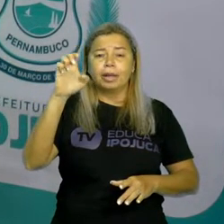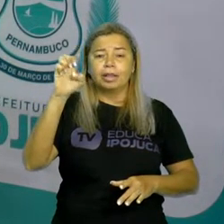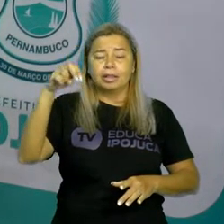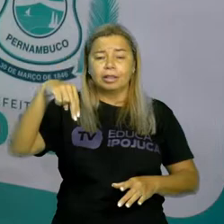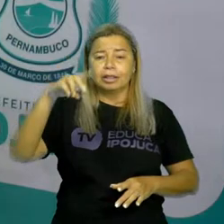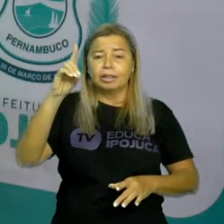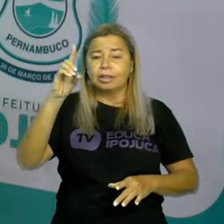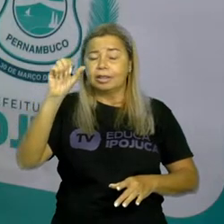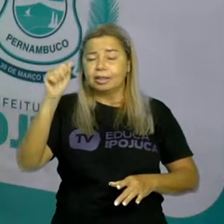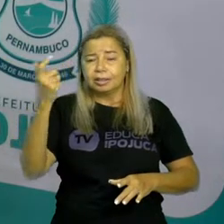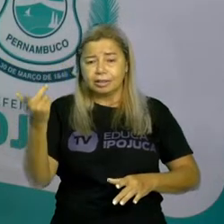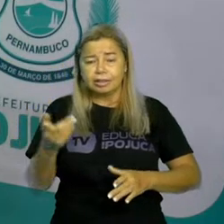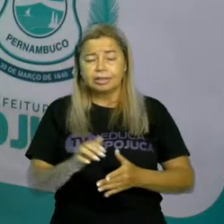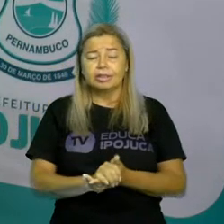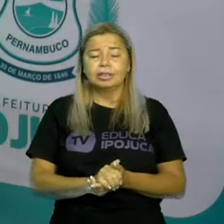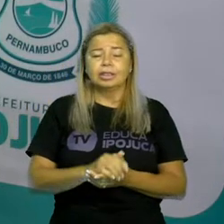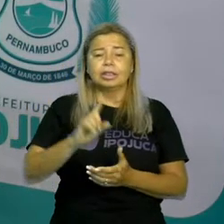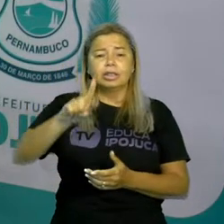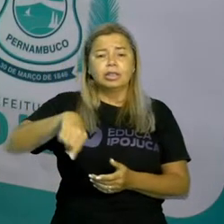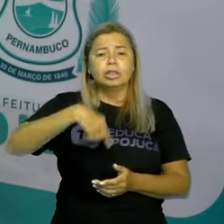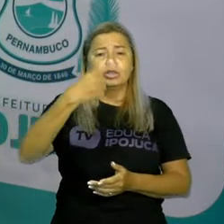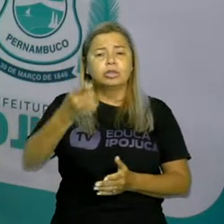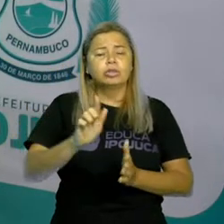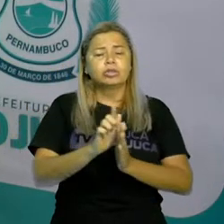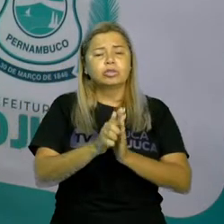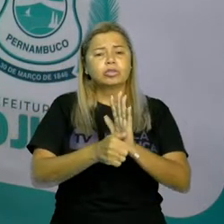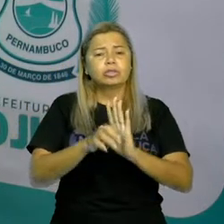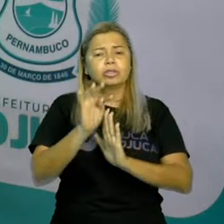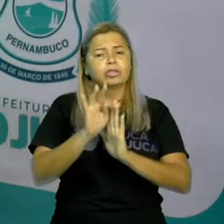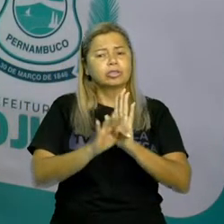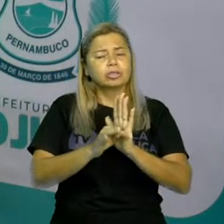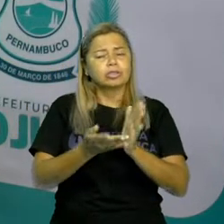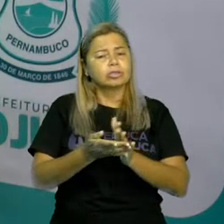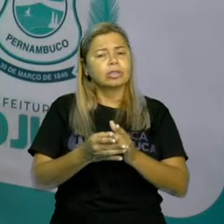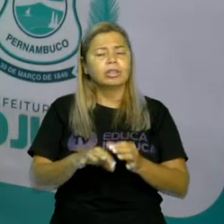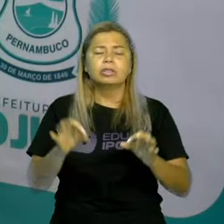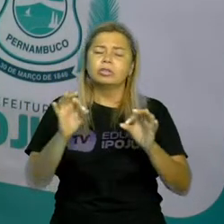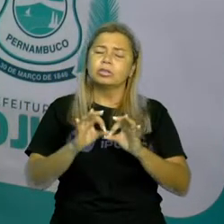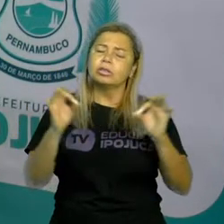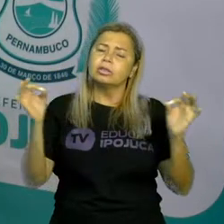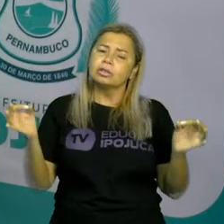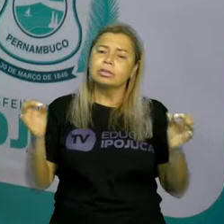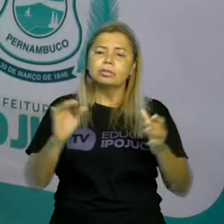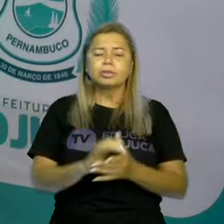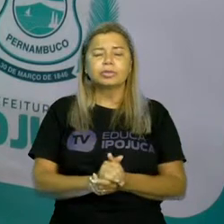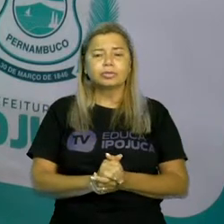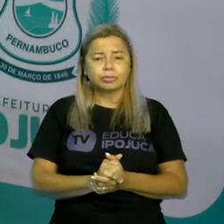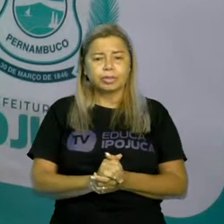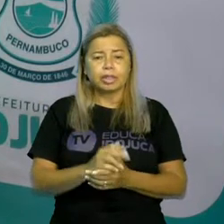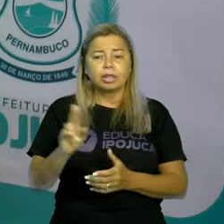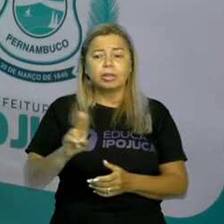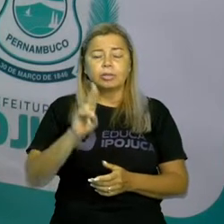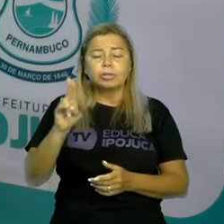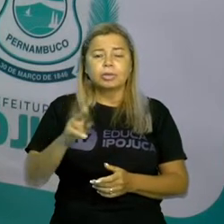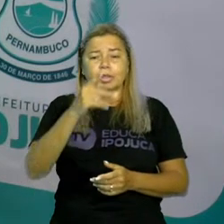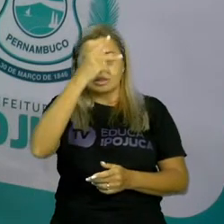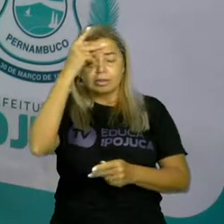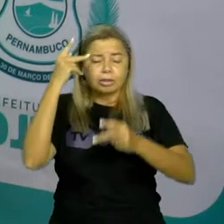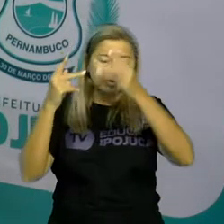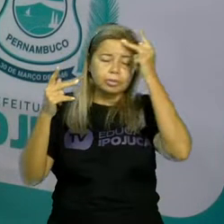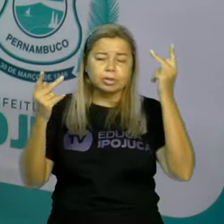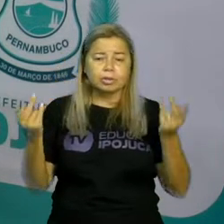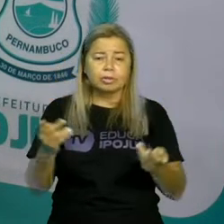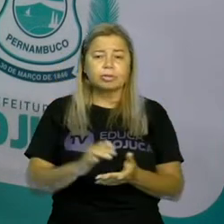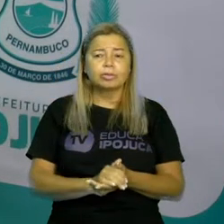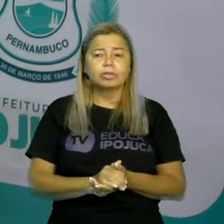Então, esses gêneros textuais são considerados populares por conta disso, porque está presente na